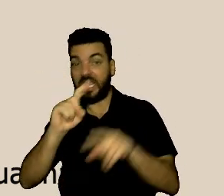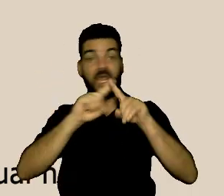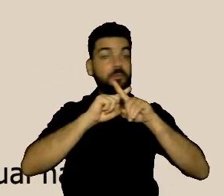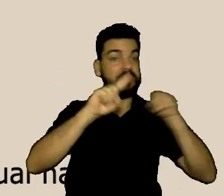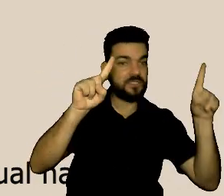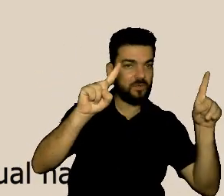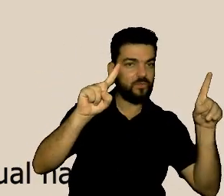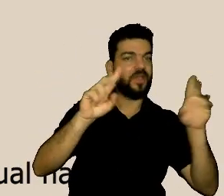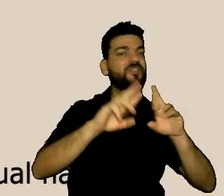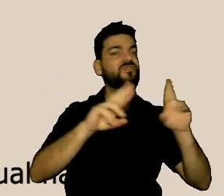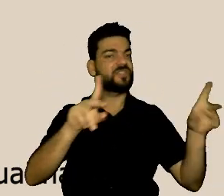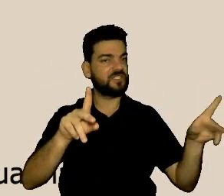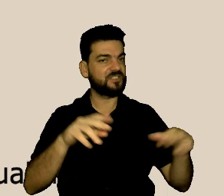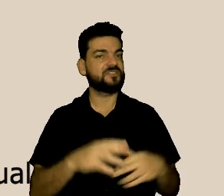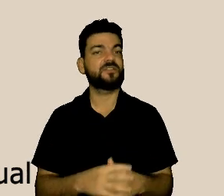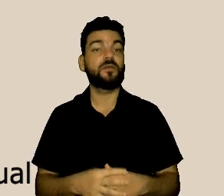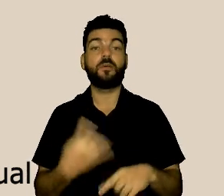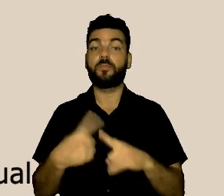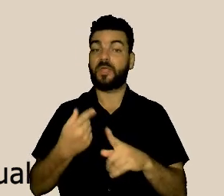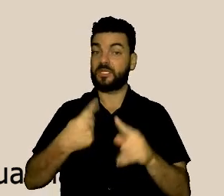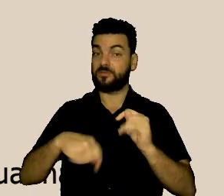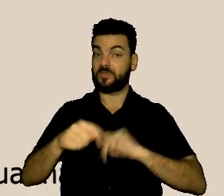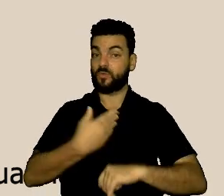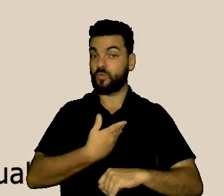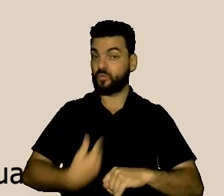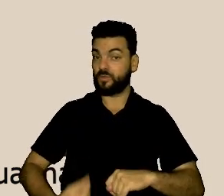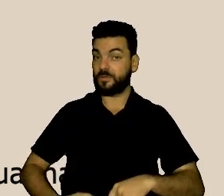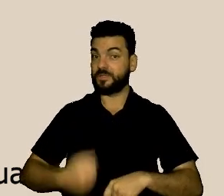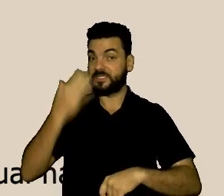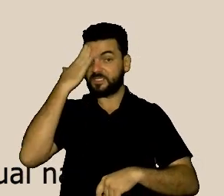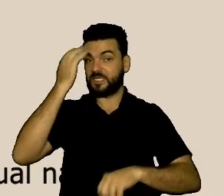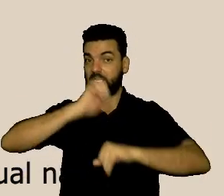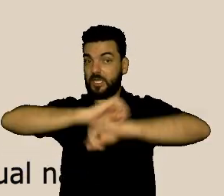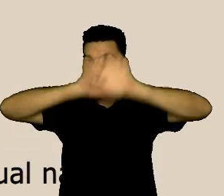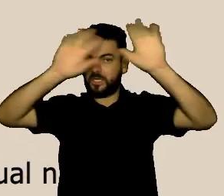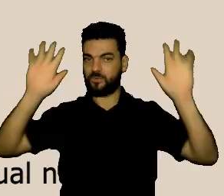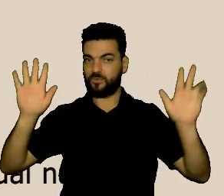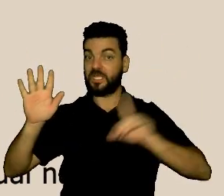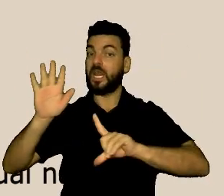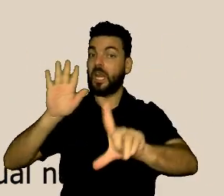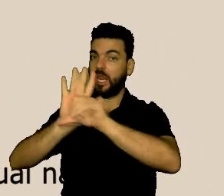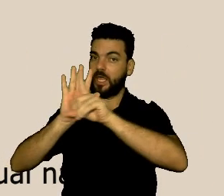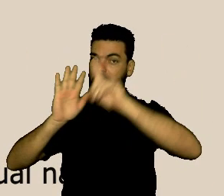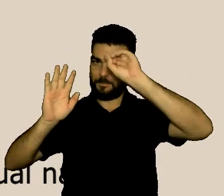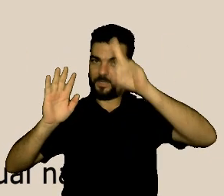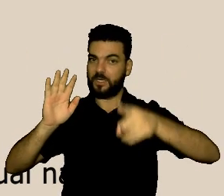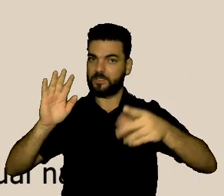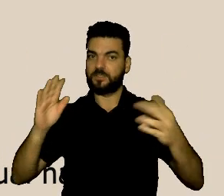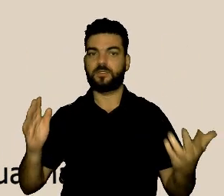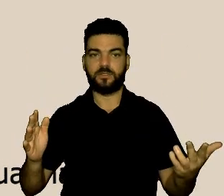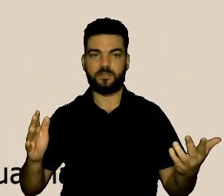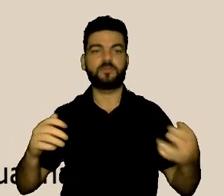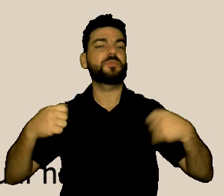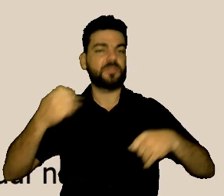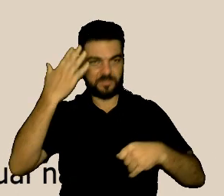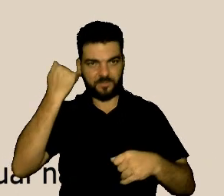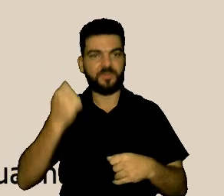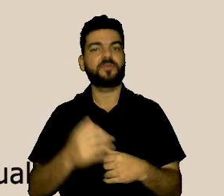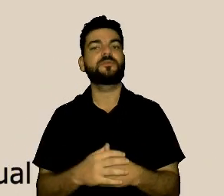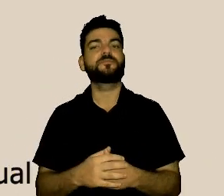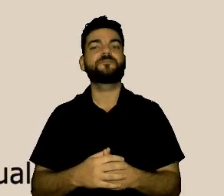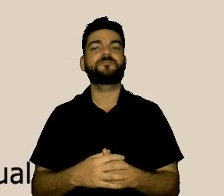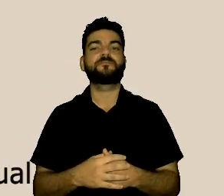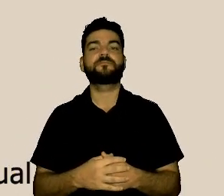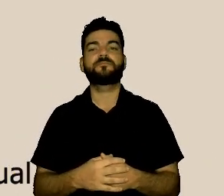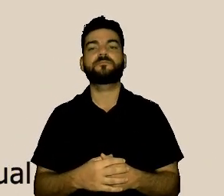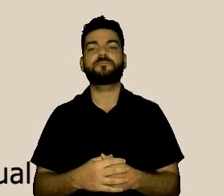nossas bases que vão fundamentar as nossas ações. Por favor. Oi? E